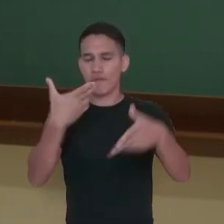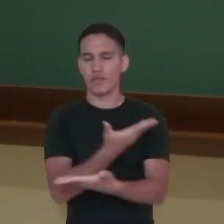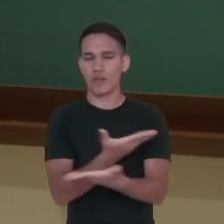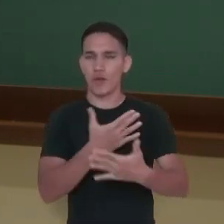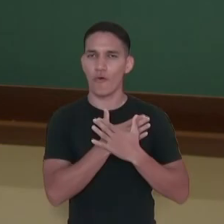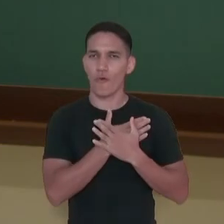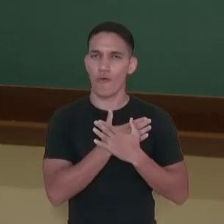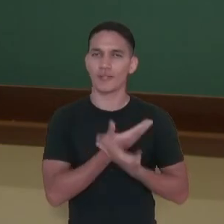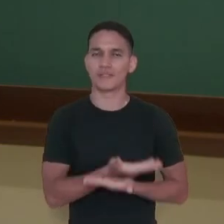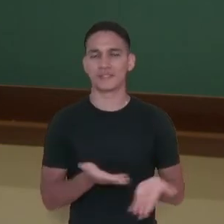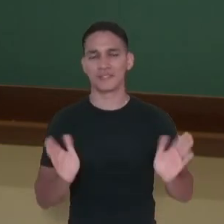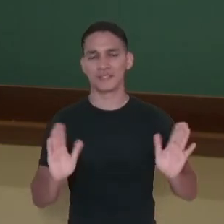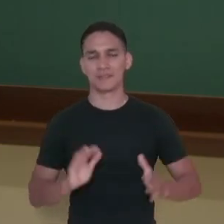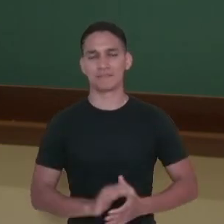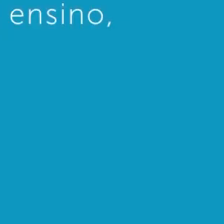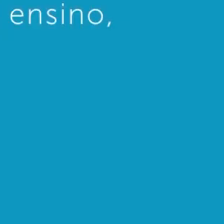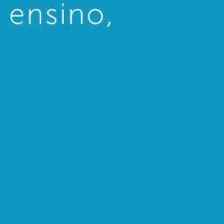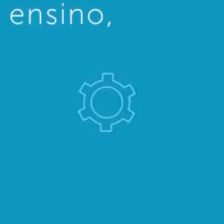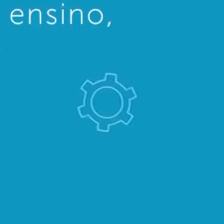gostado e até breve.